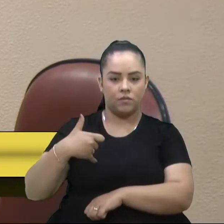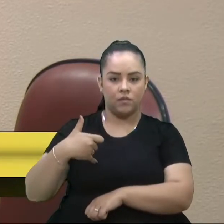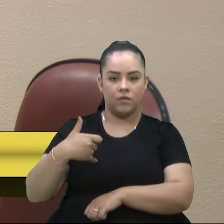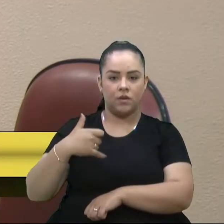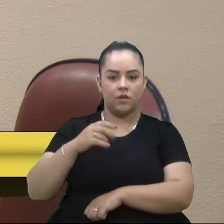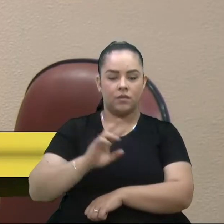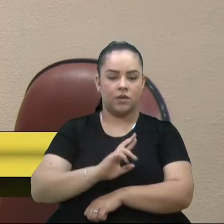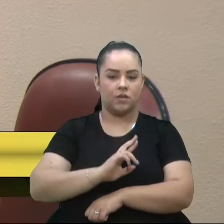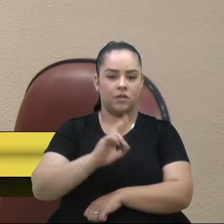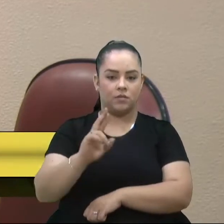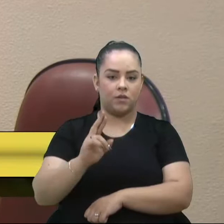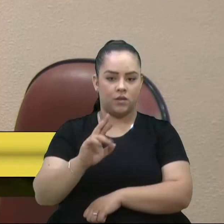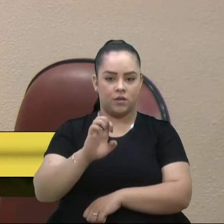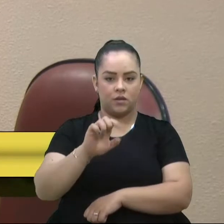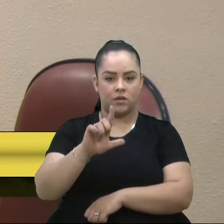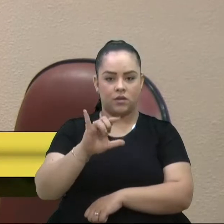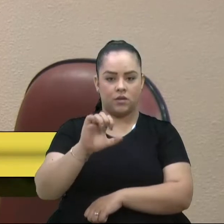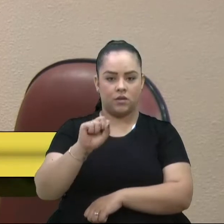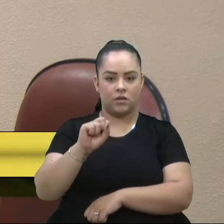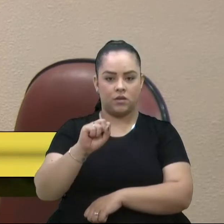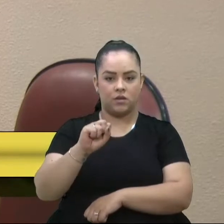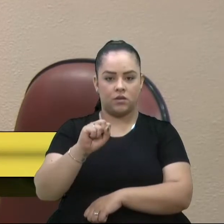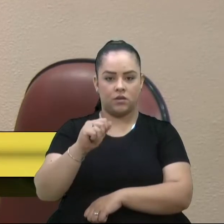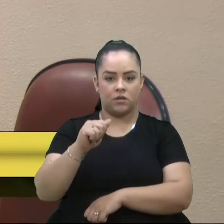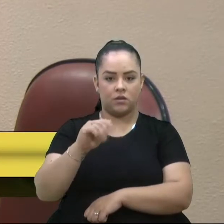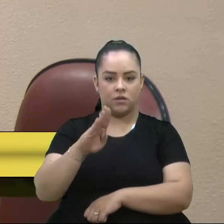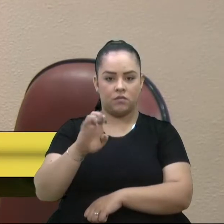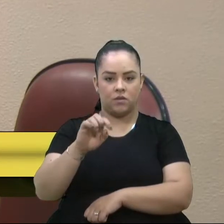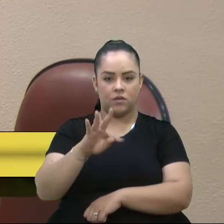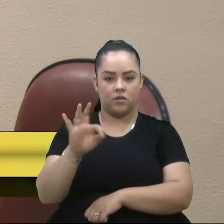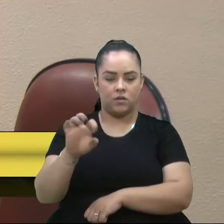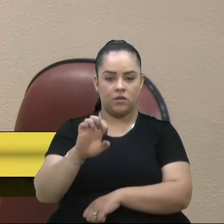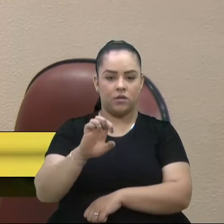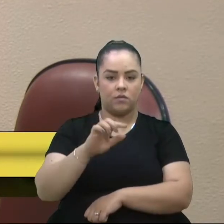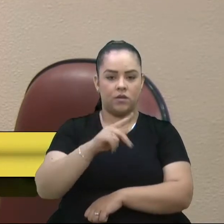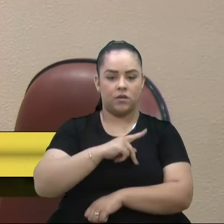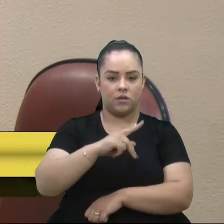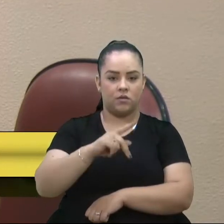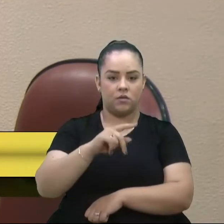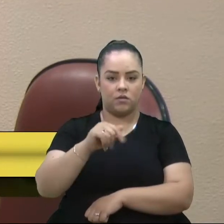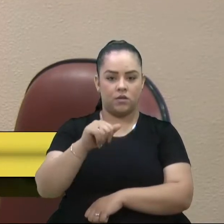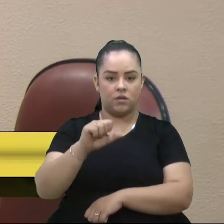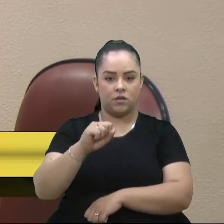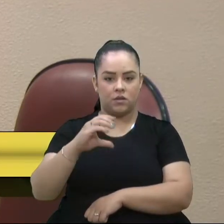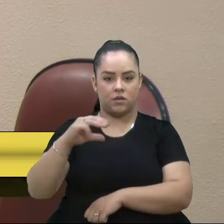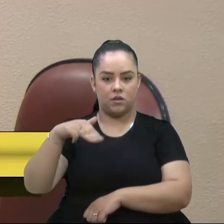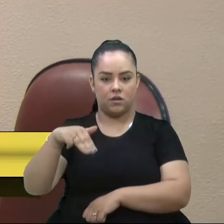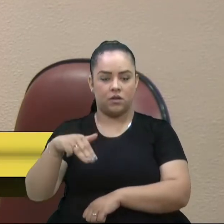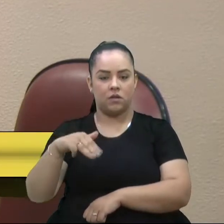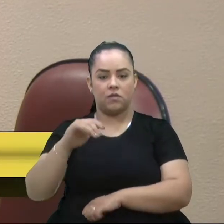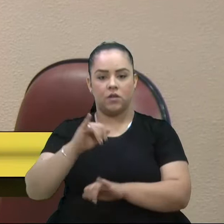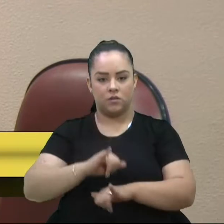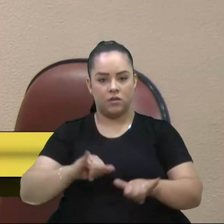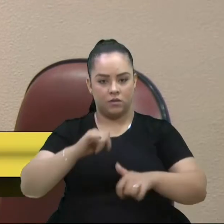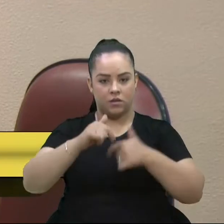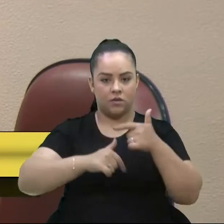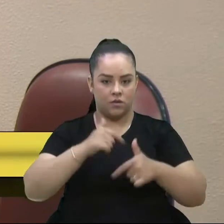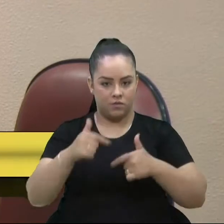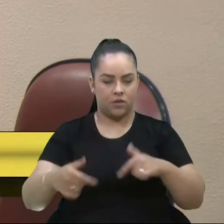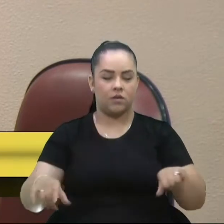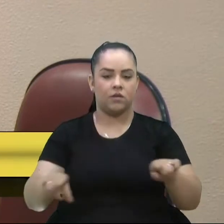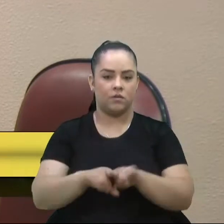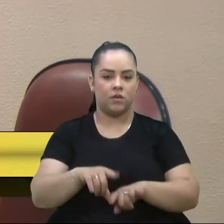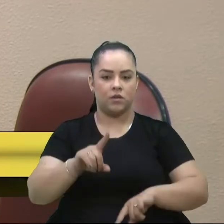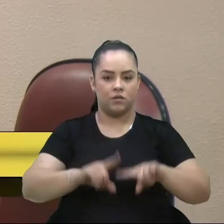representada pela senhora Elisabeth Ercília Padilha, presidente da SCAM, que divulgará o trabalho realizado por eles, bem como os serviços